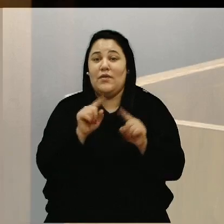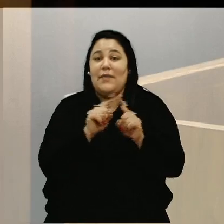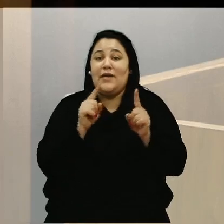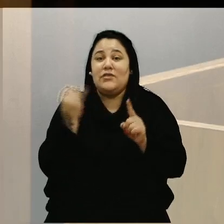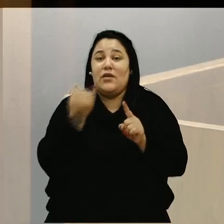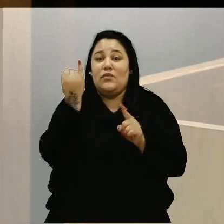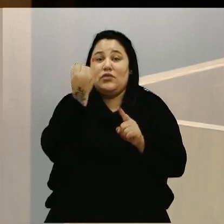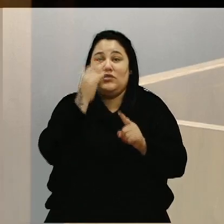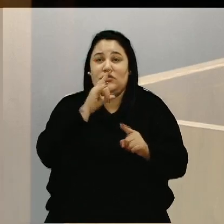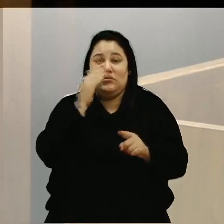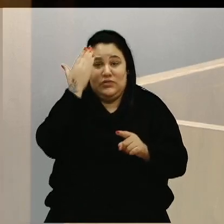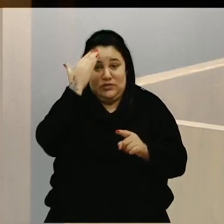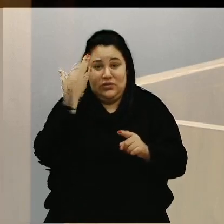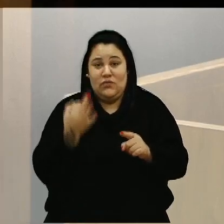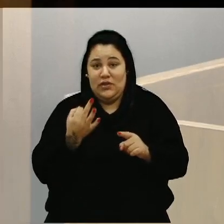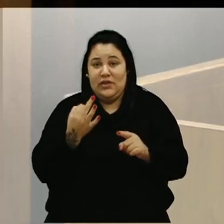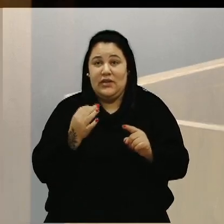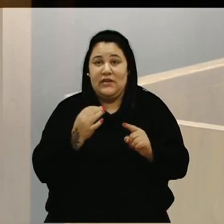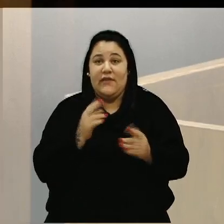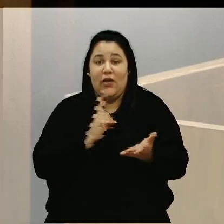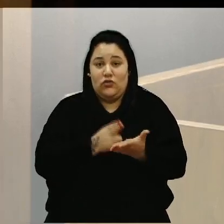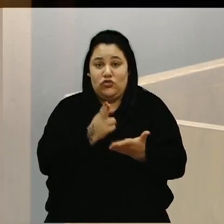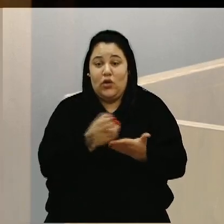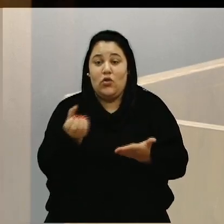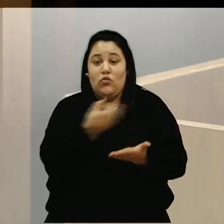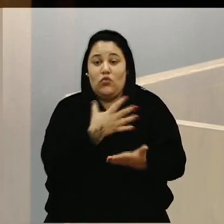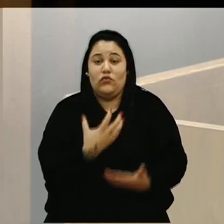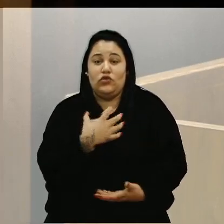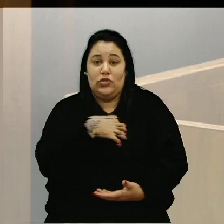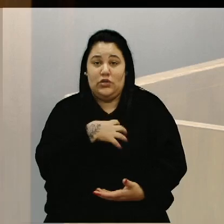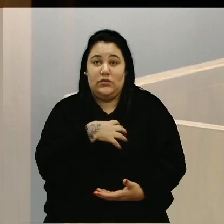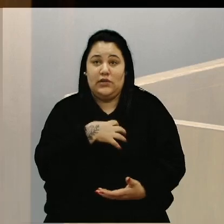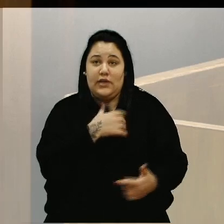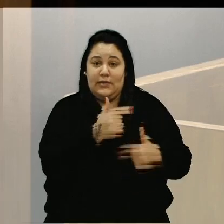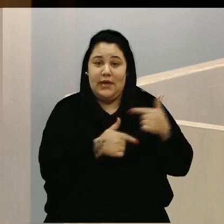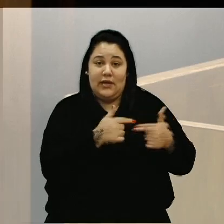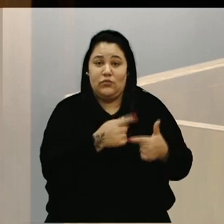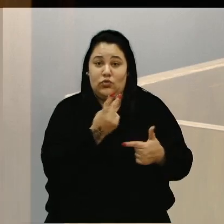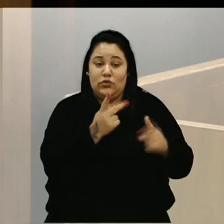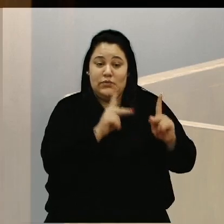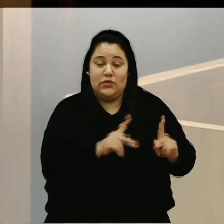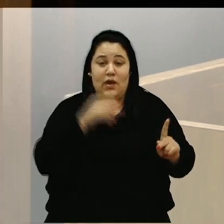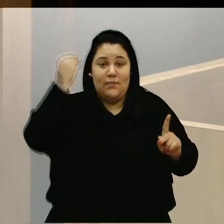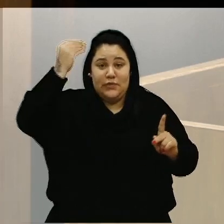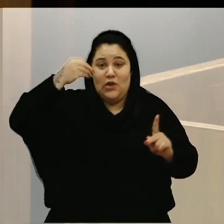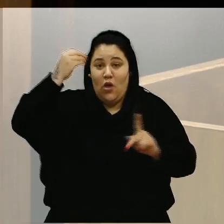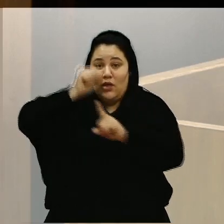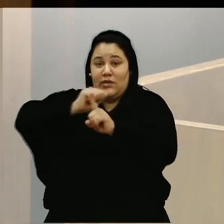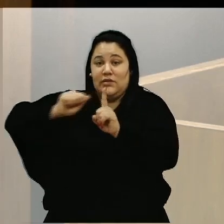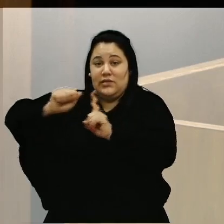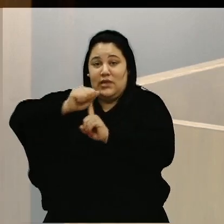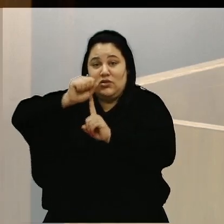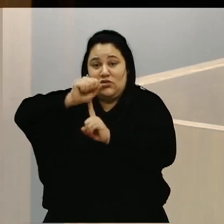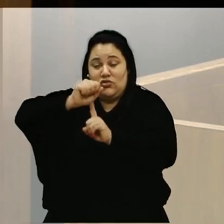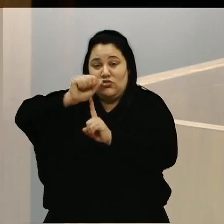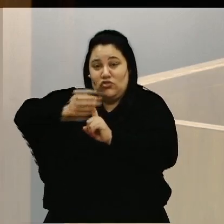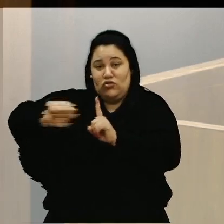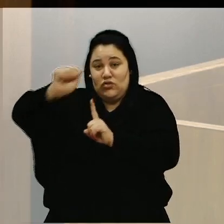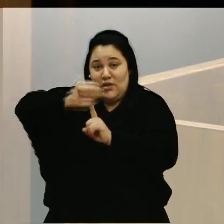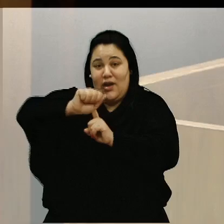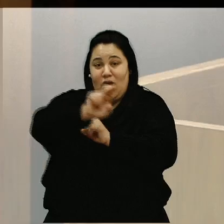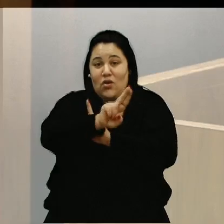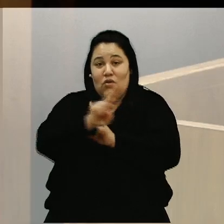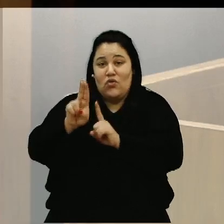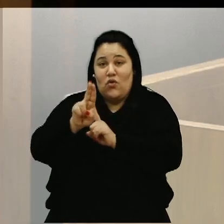existindo num novo formato, que é trabalhado, então, por duas pessoas, a psicóloga e a assistente social, e o nome será